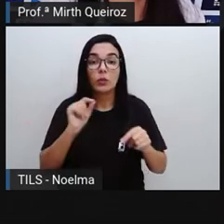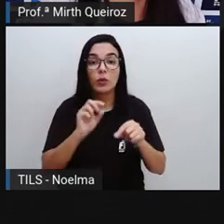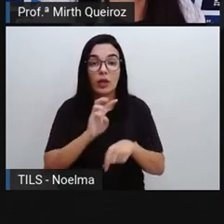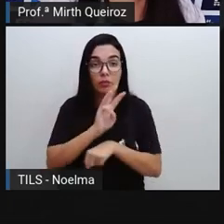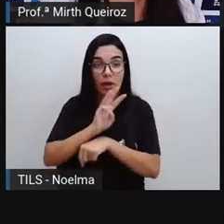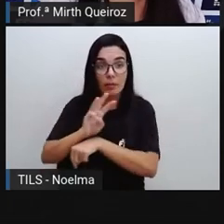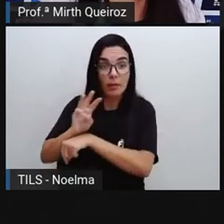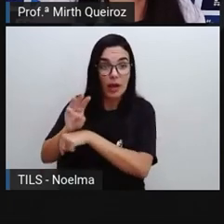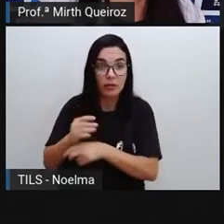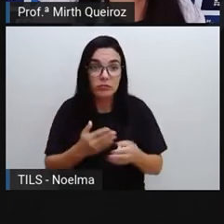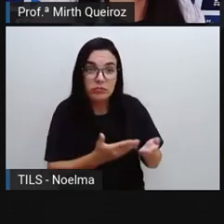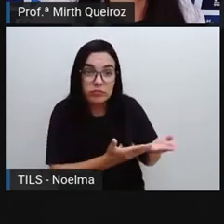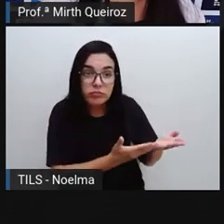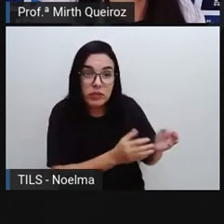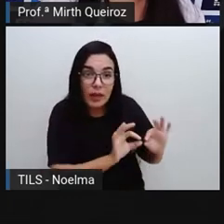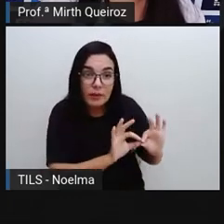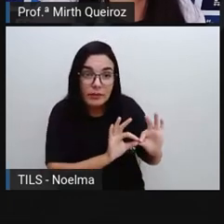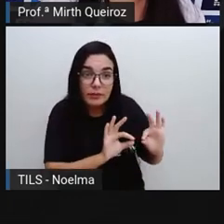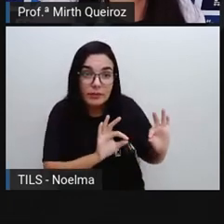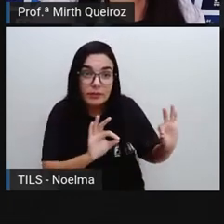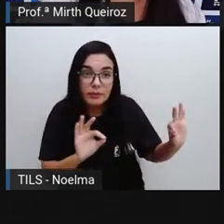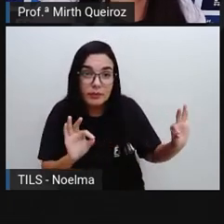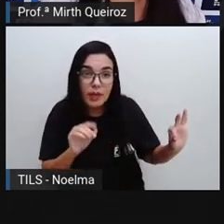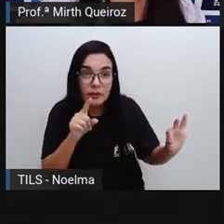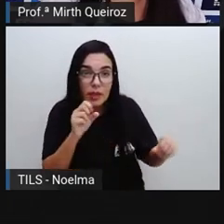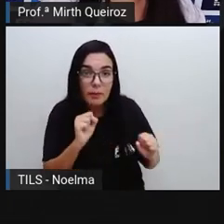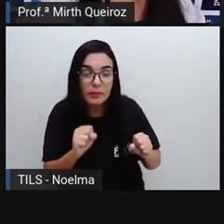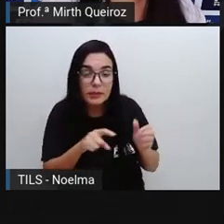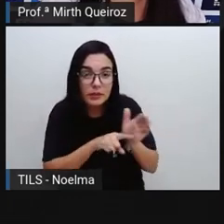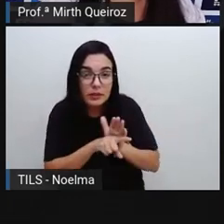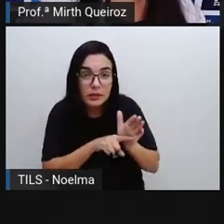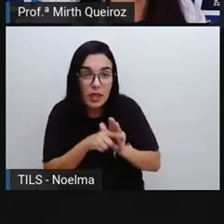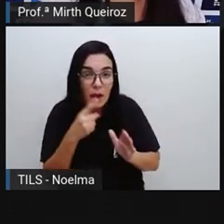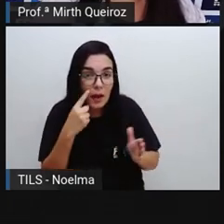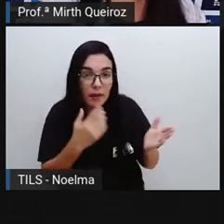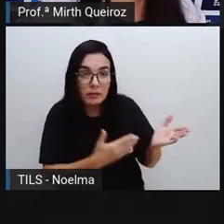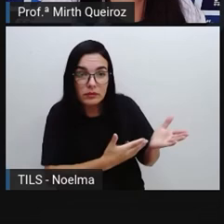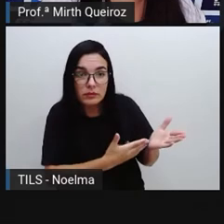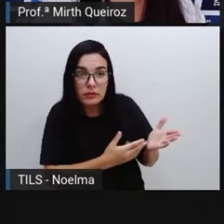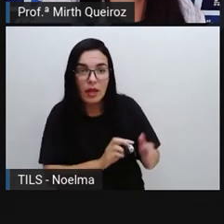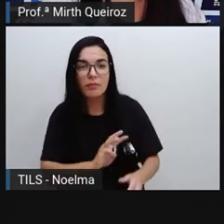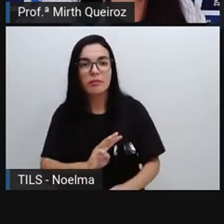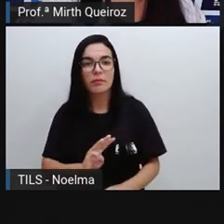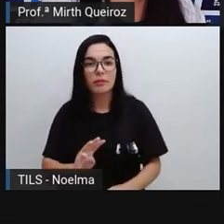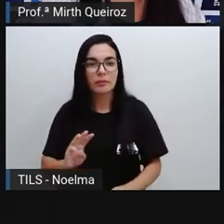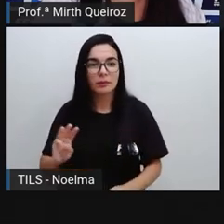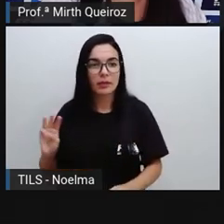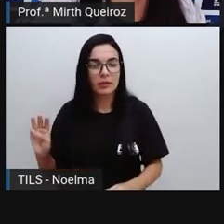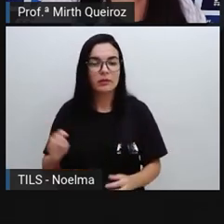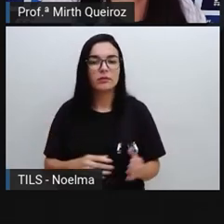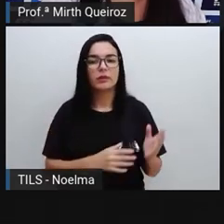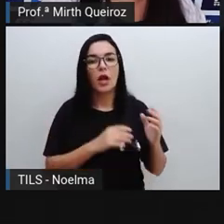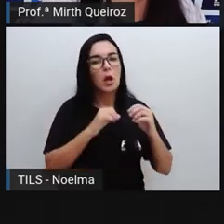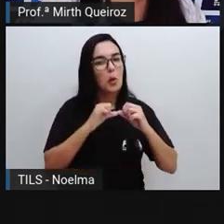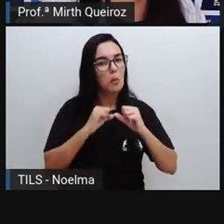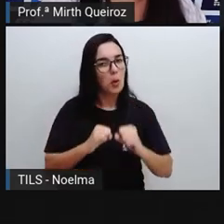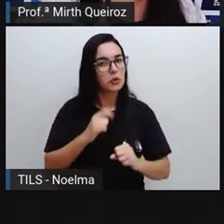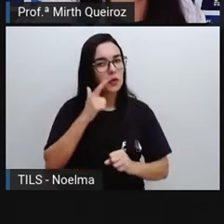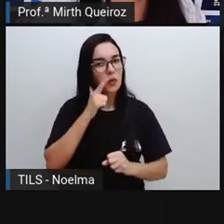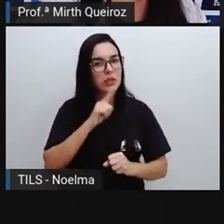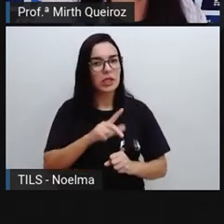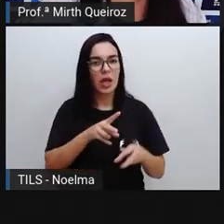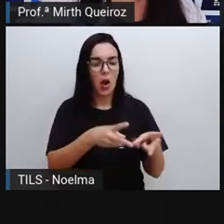aí, esse site, a gente tem a fonte aí, né? Conselho.saúde.gov.br, vacinômetro. A gente consegue